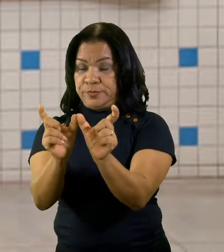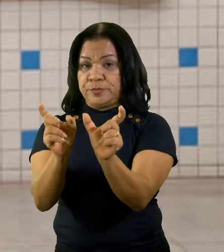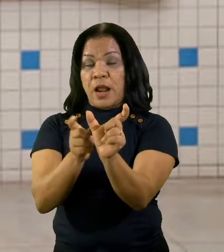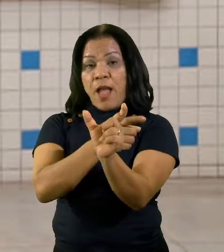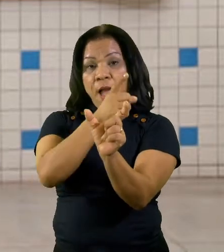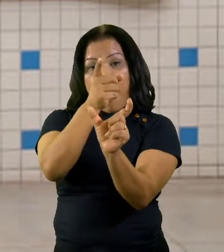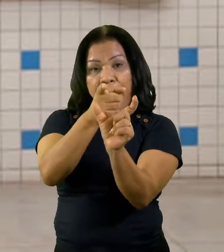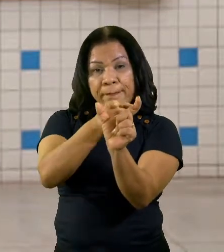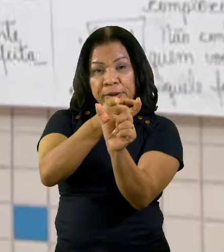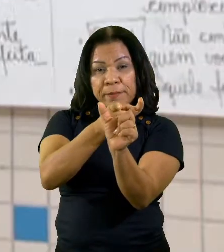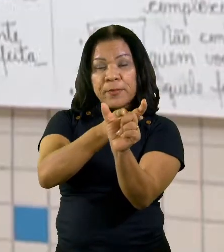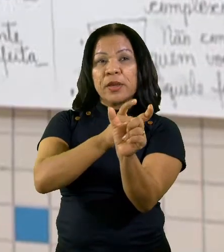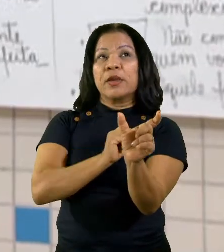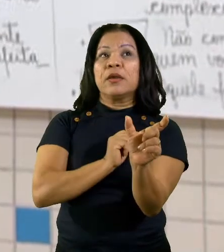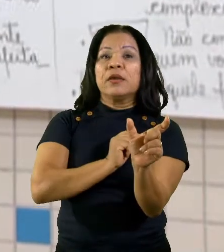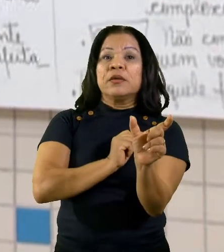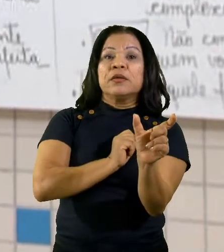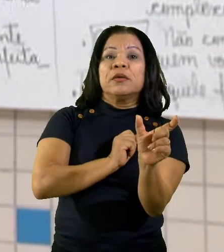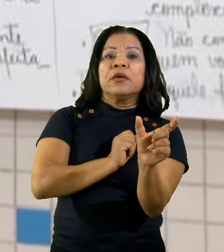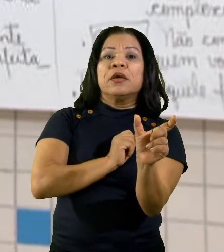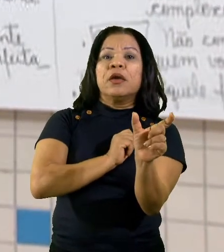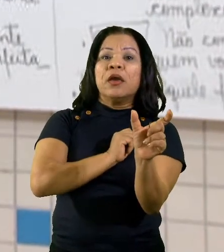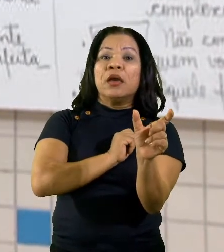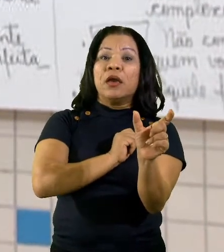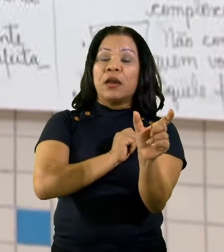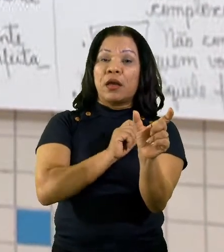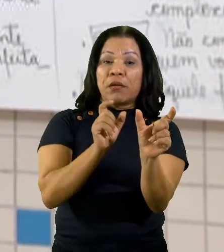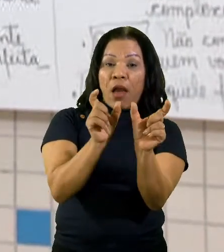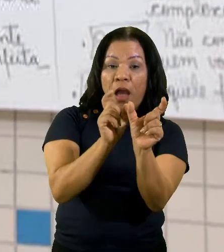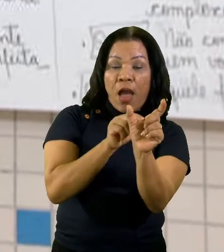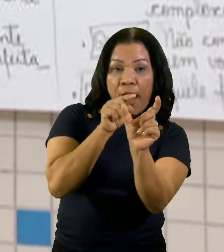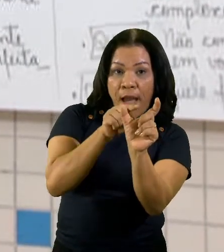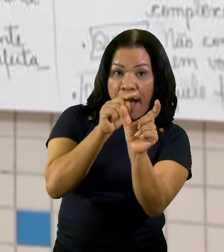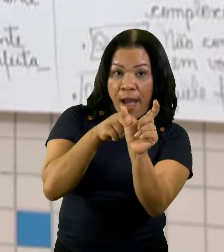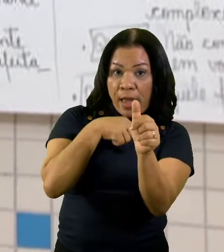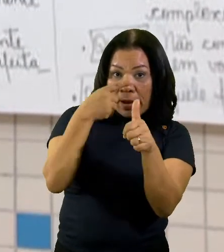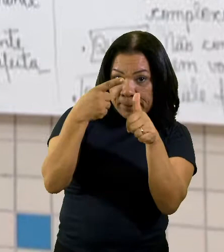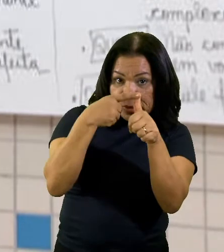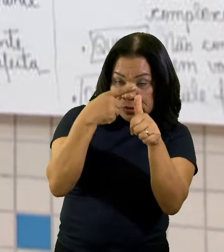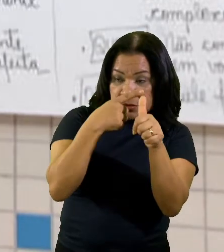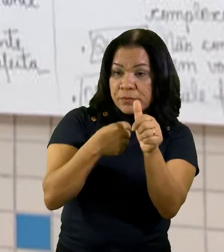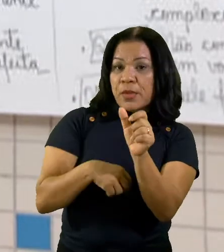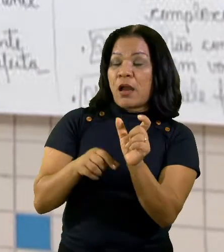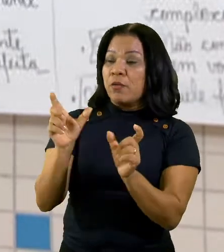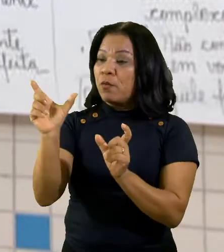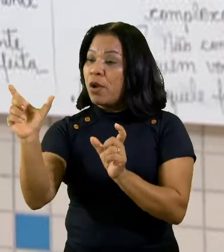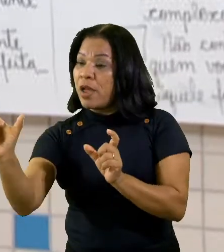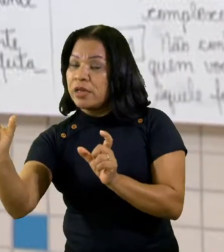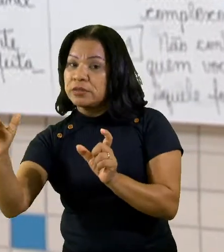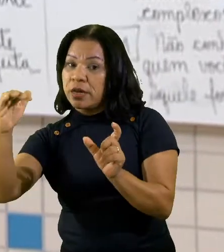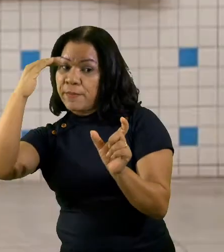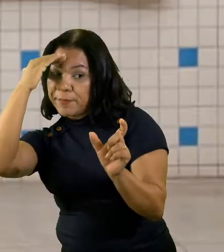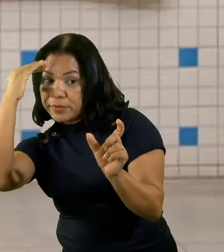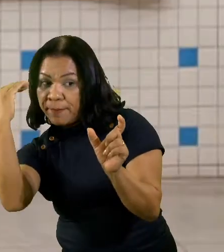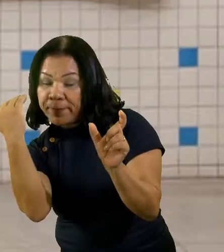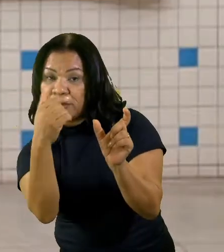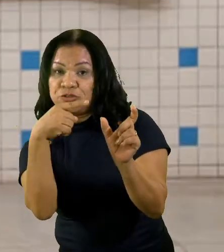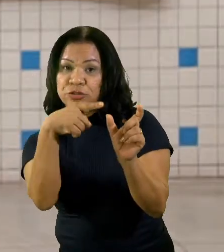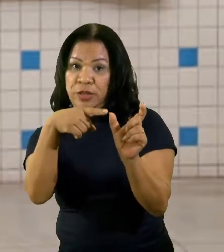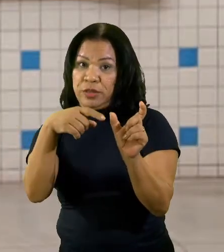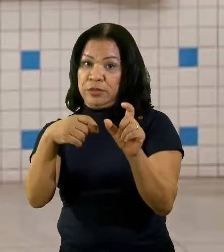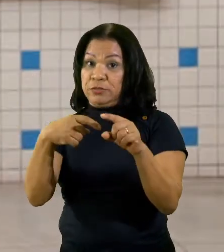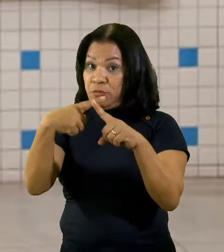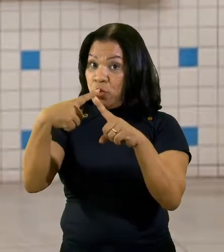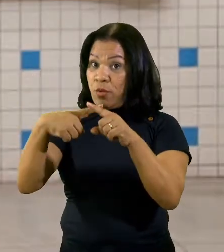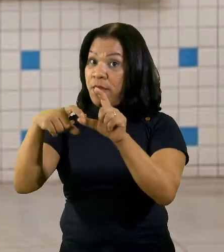é chamada sintaticamente de oração principal e a segunda de oração subordinada porque depende da primeira. Se eu